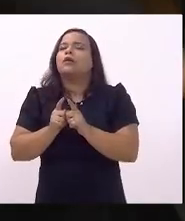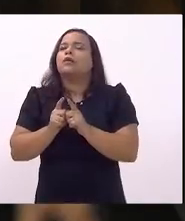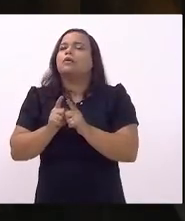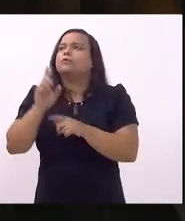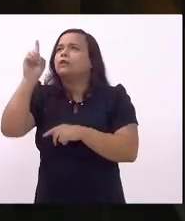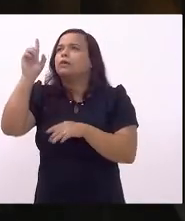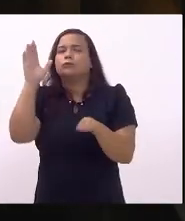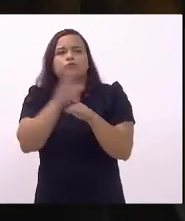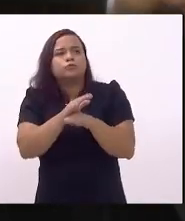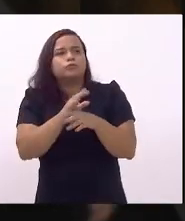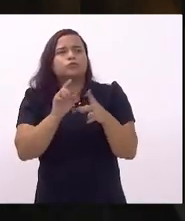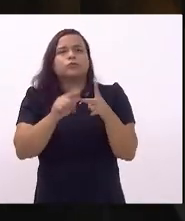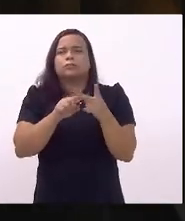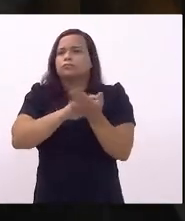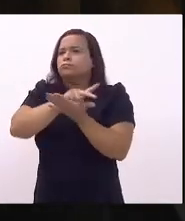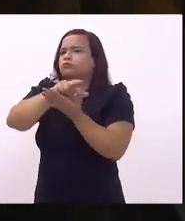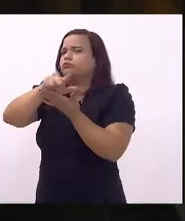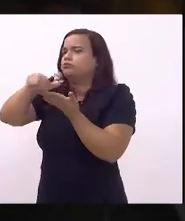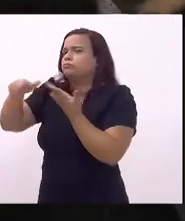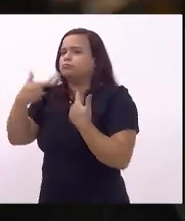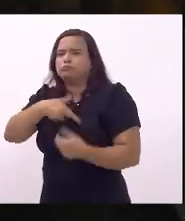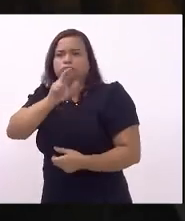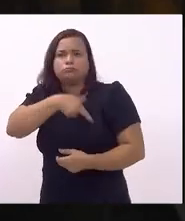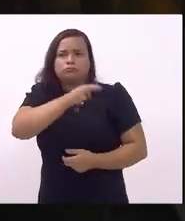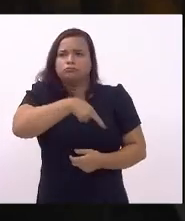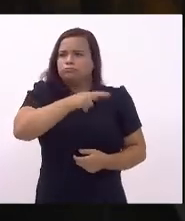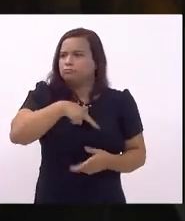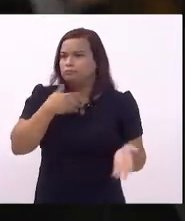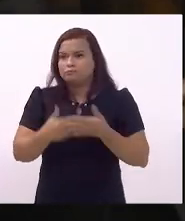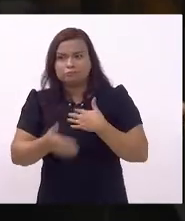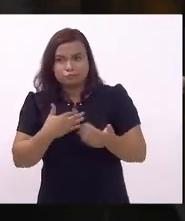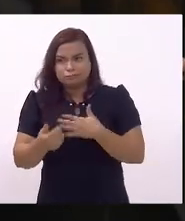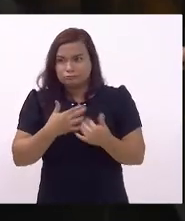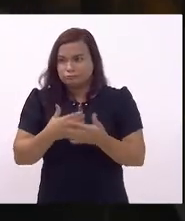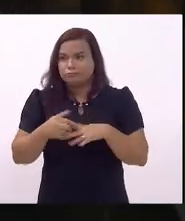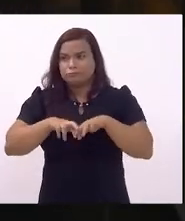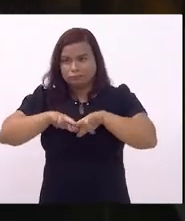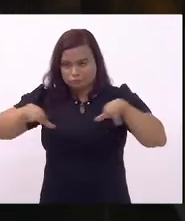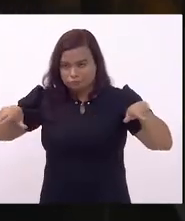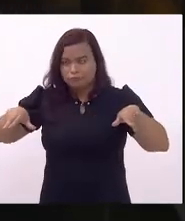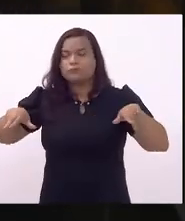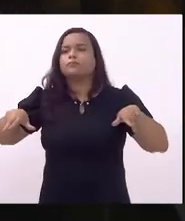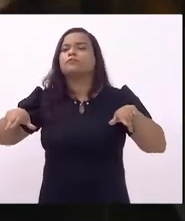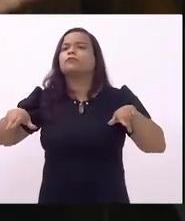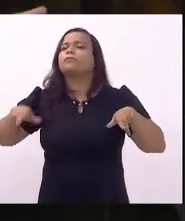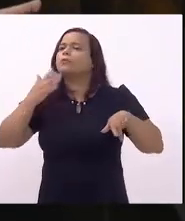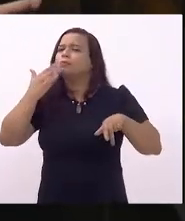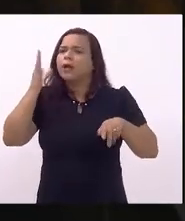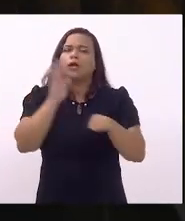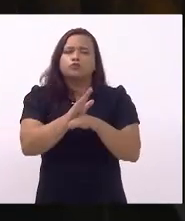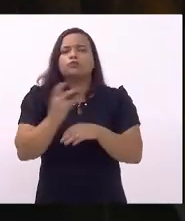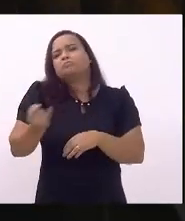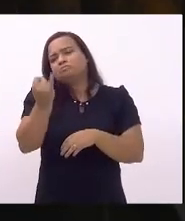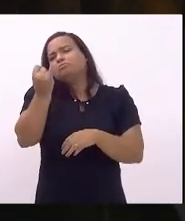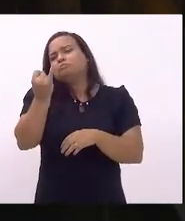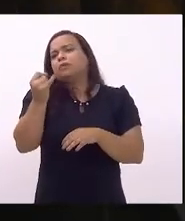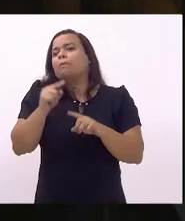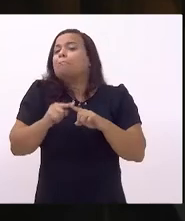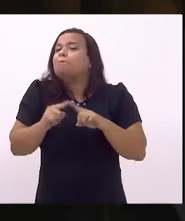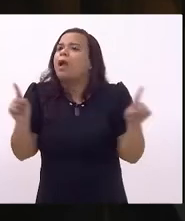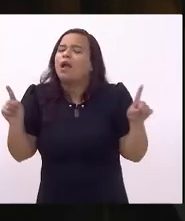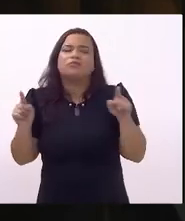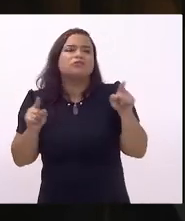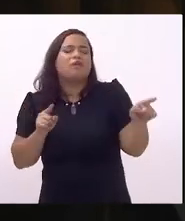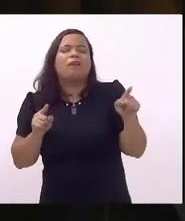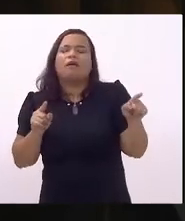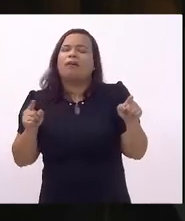orixás aos exus a quem quer que seja que achar que seja as entidades de nossa crença é sempre válido mas o poder público